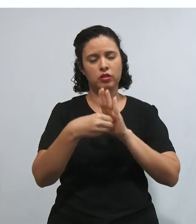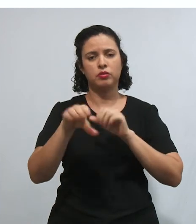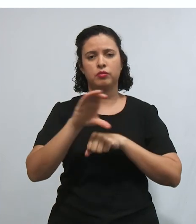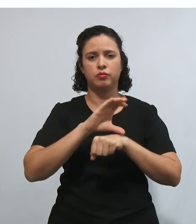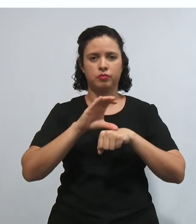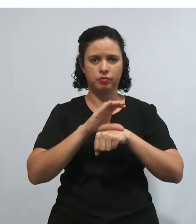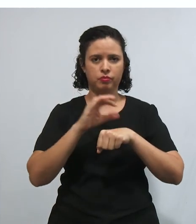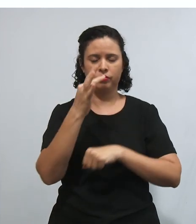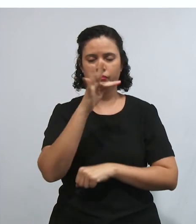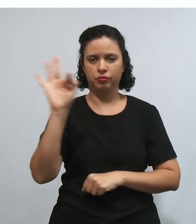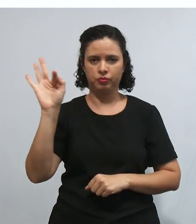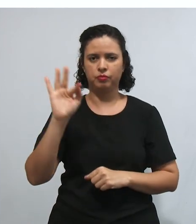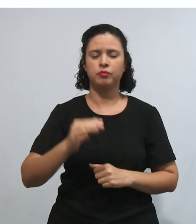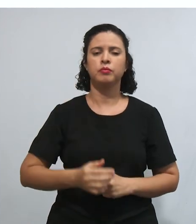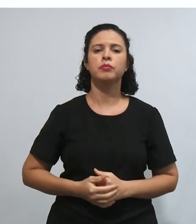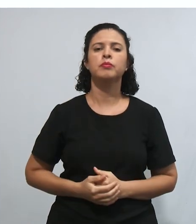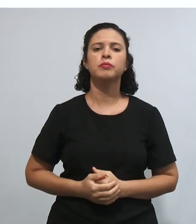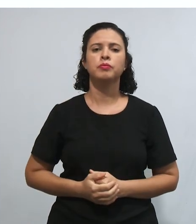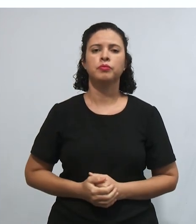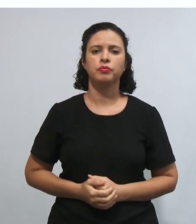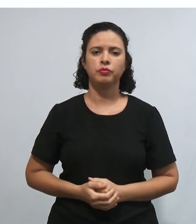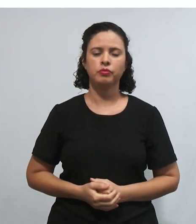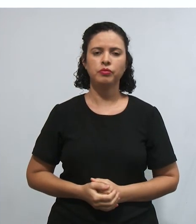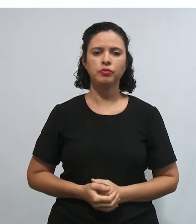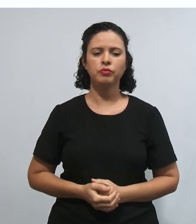Constituição Federal, tá ok?